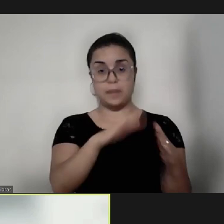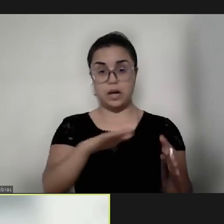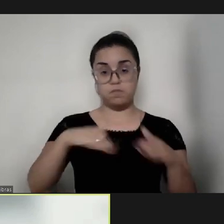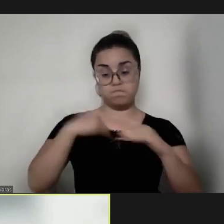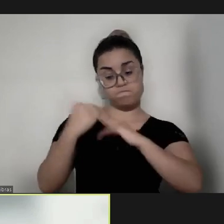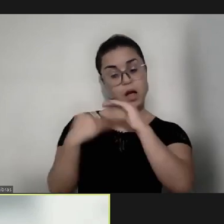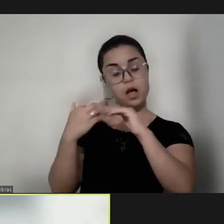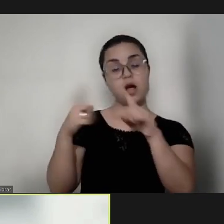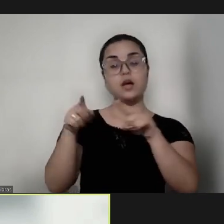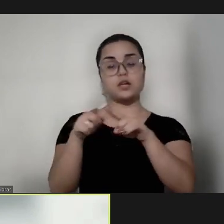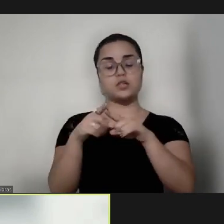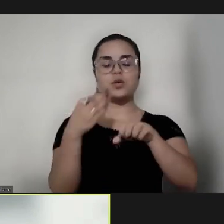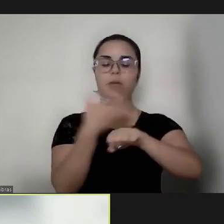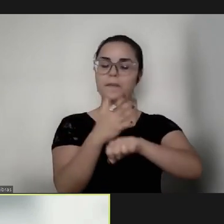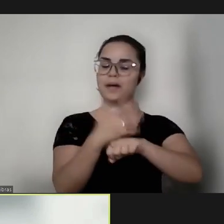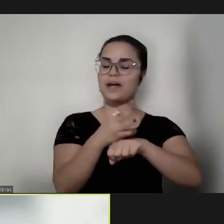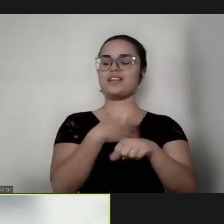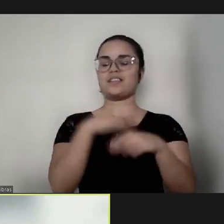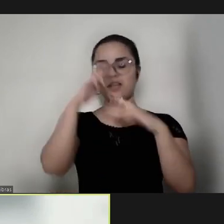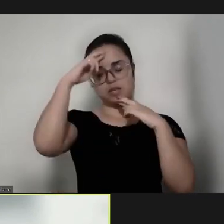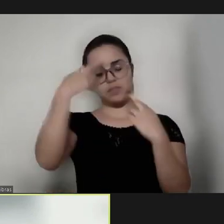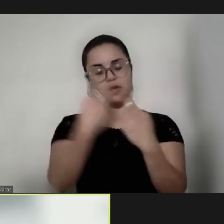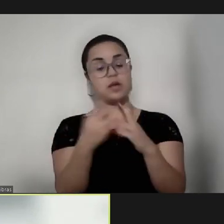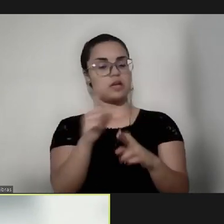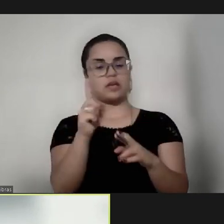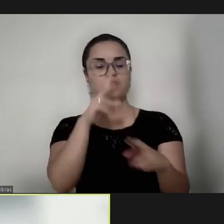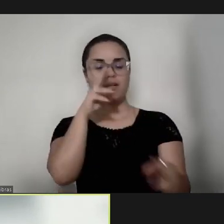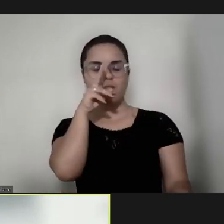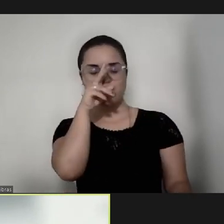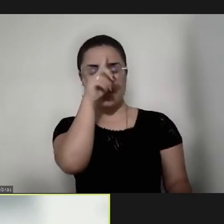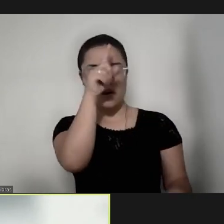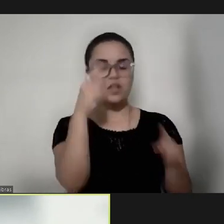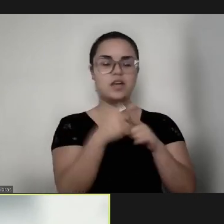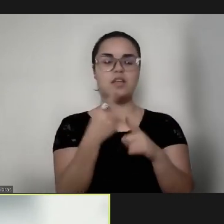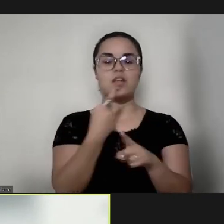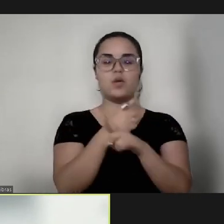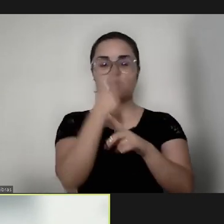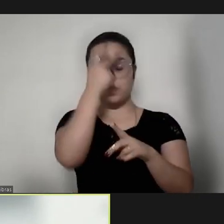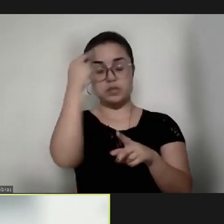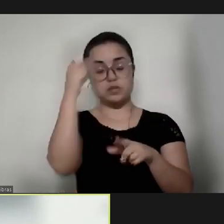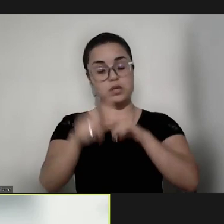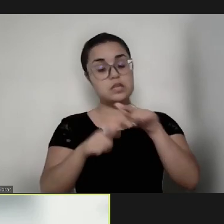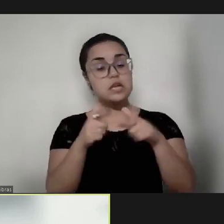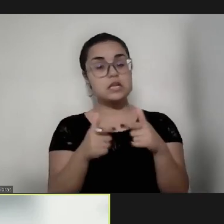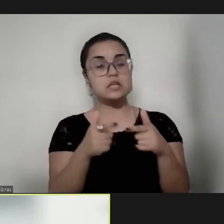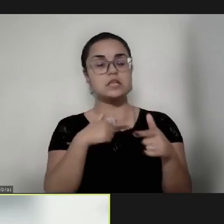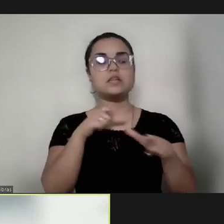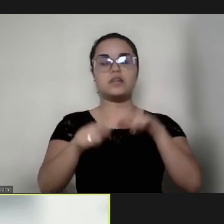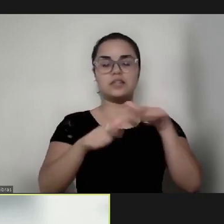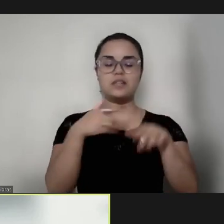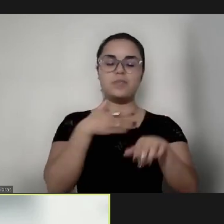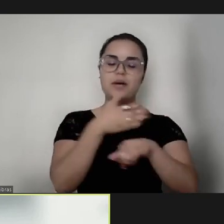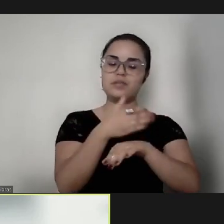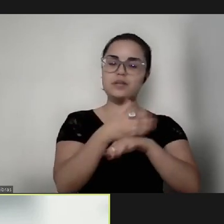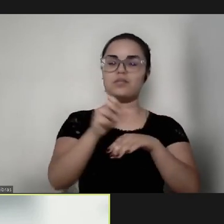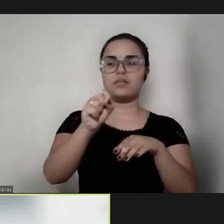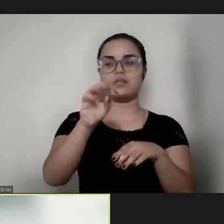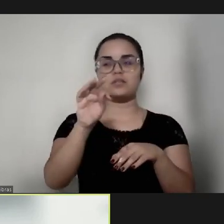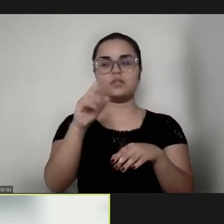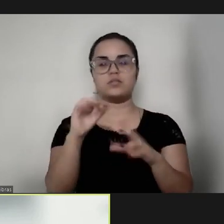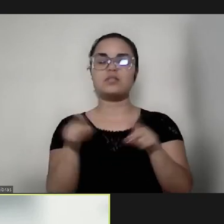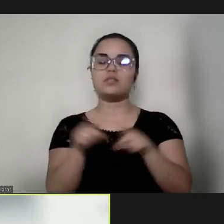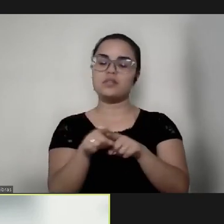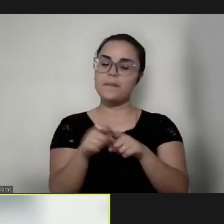respeitosas e não violentas de parentalidade dos servidores e colaboradores do tribunal, assim como seus contos.